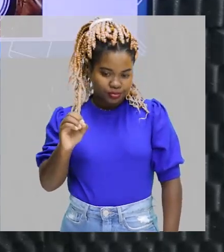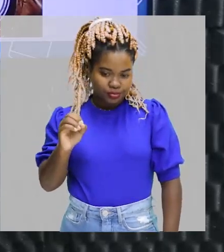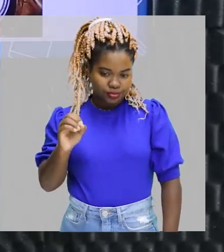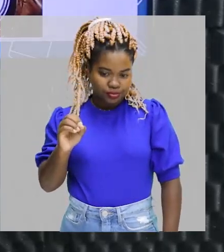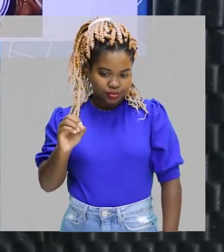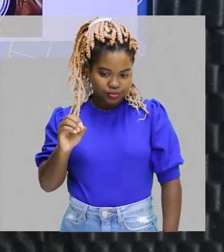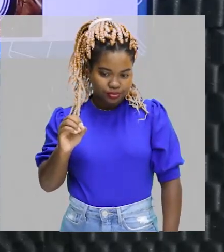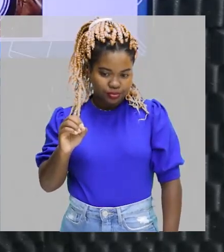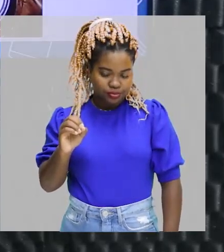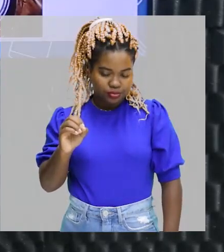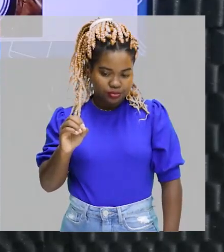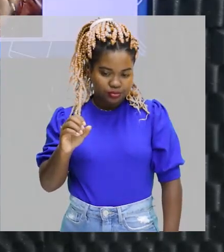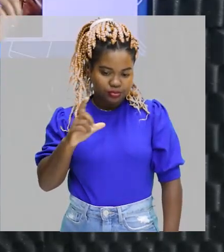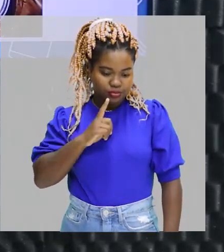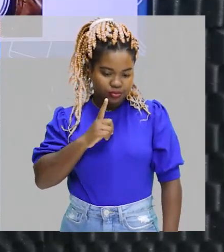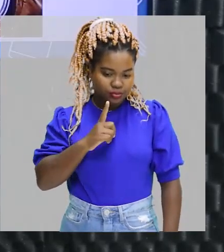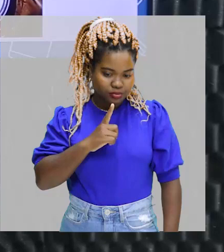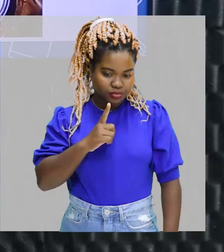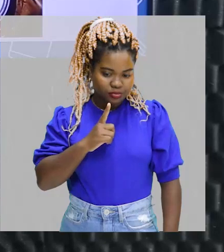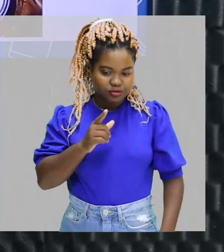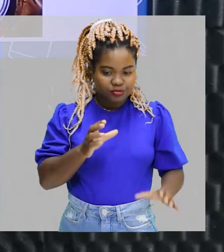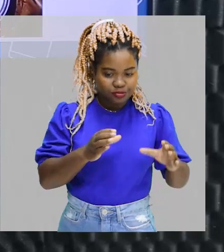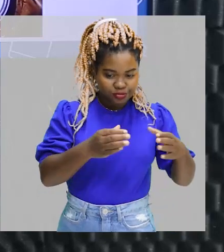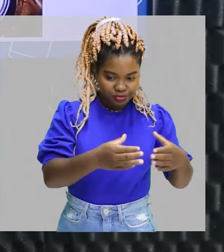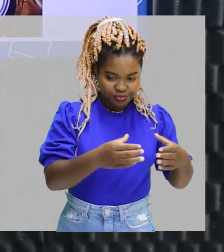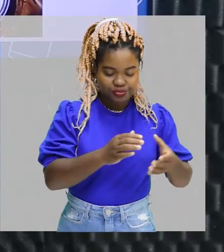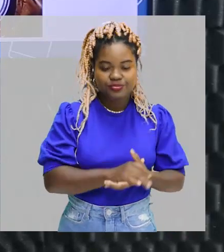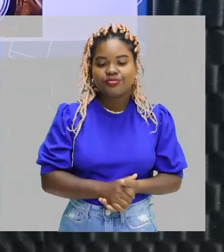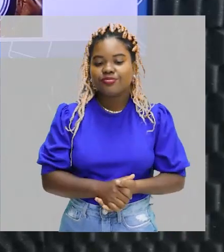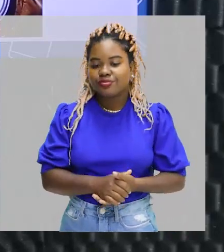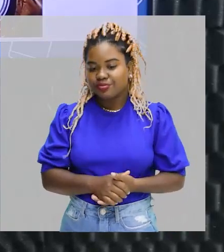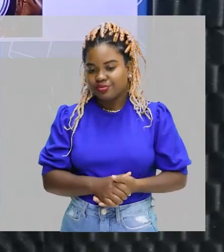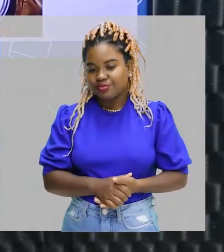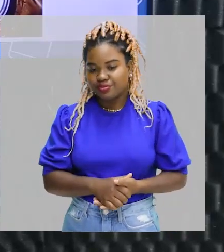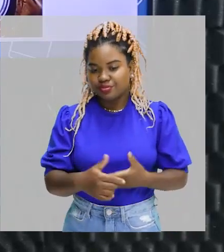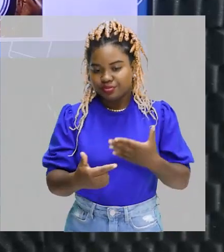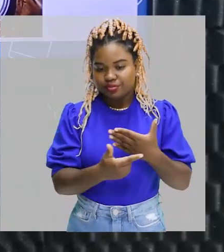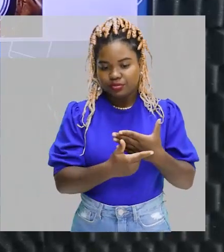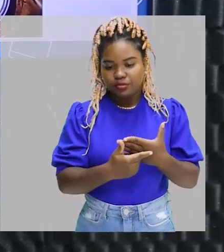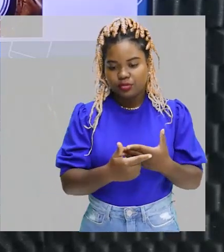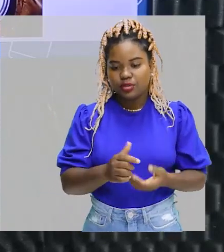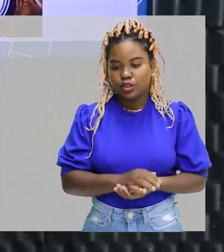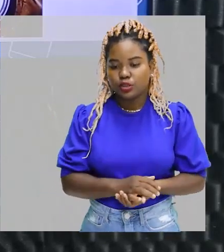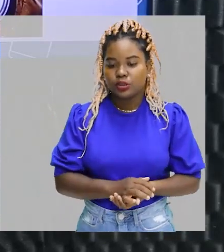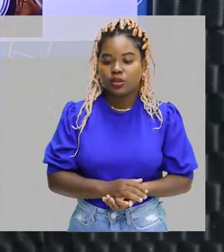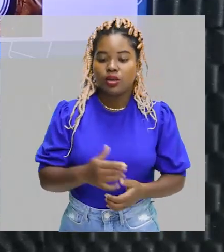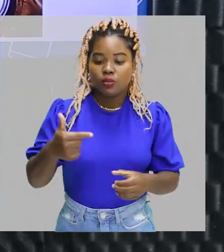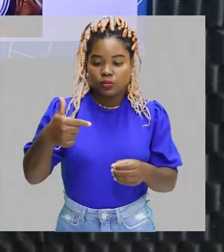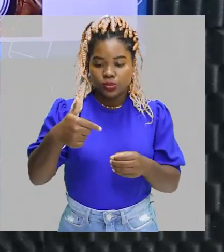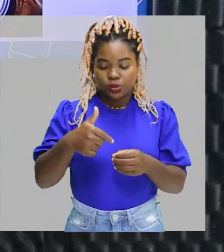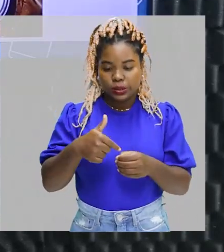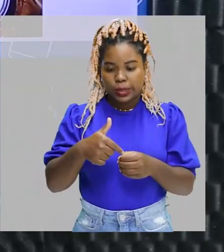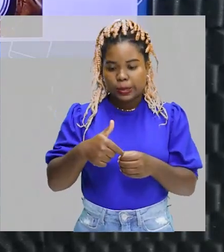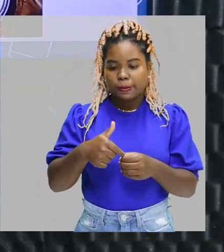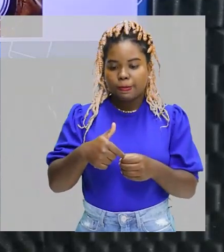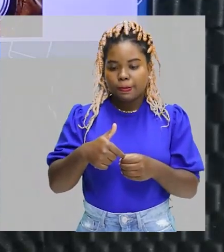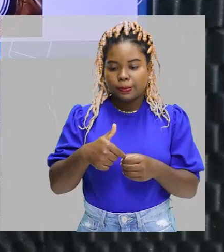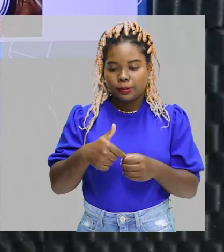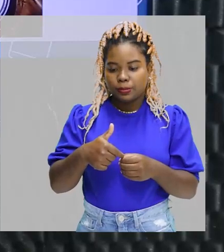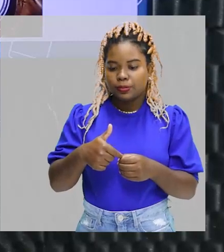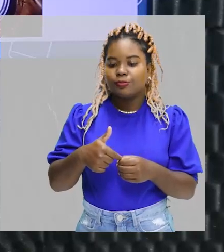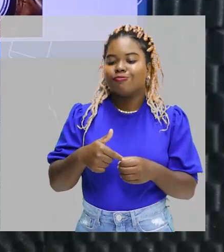pertencendo a essa classe dos hidrocarbonetos. A gasolina. A gasolina